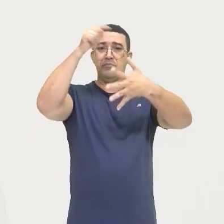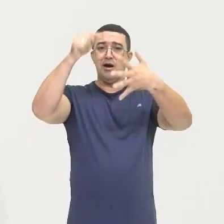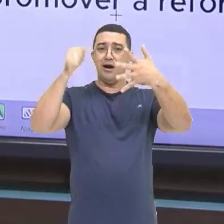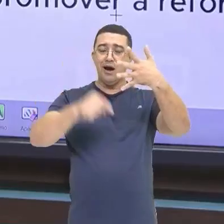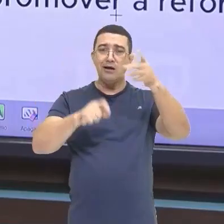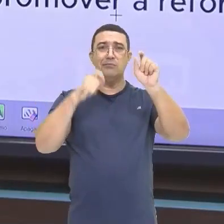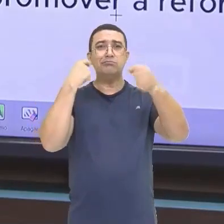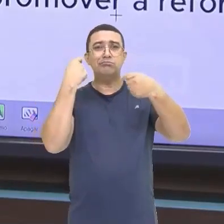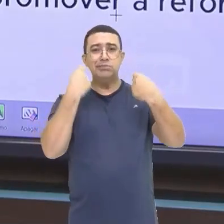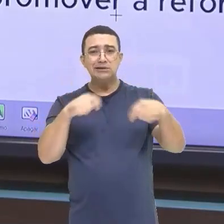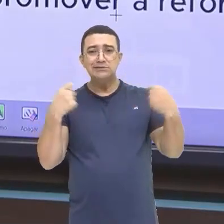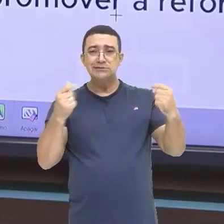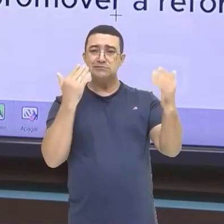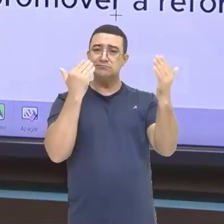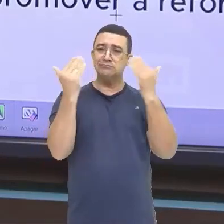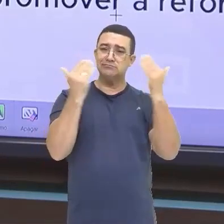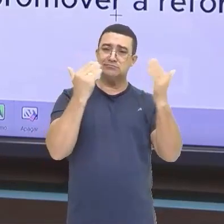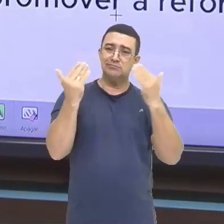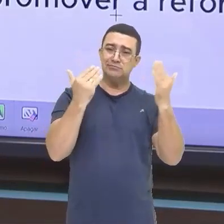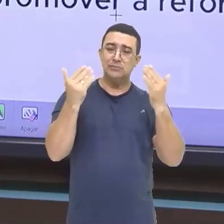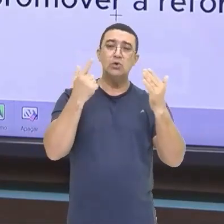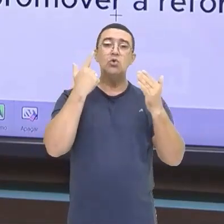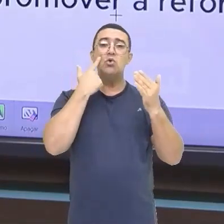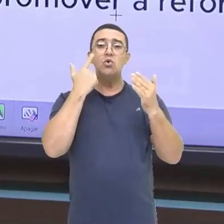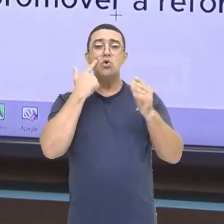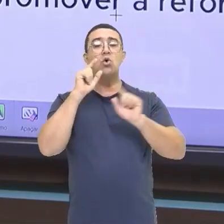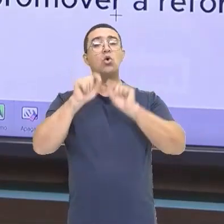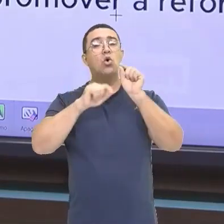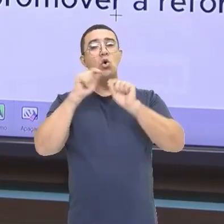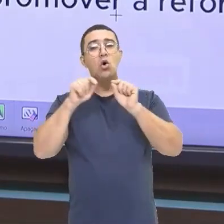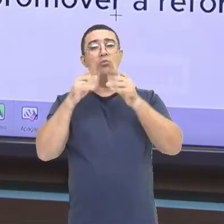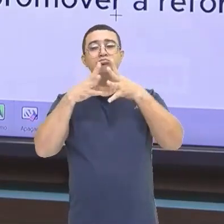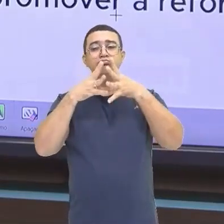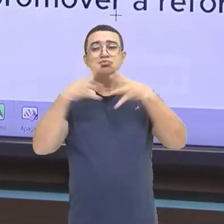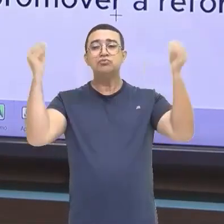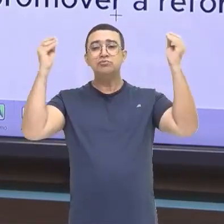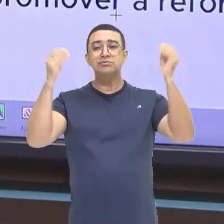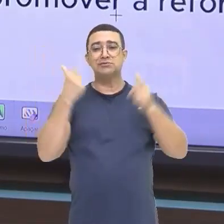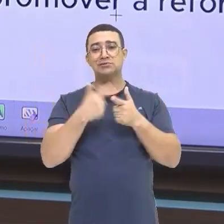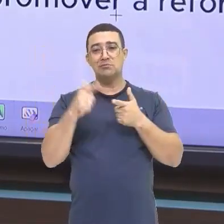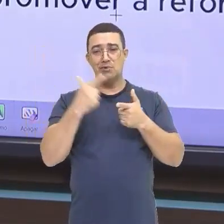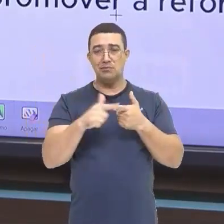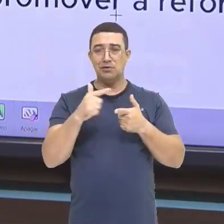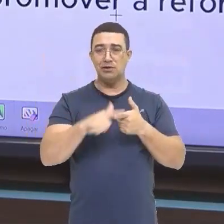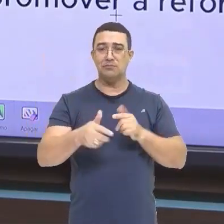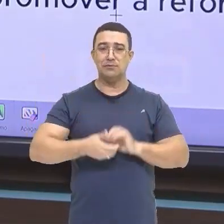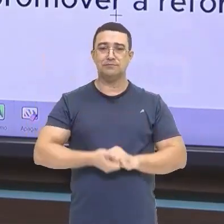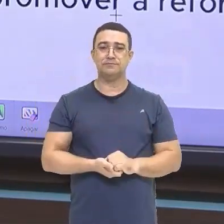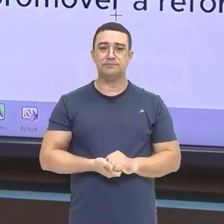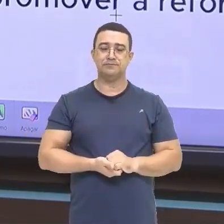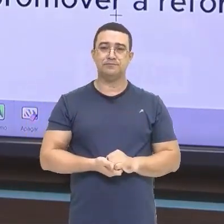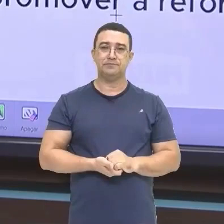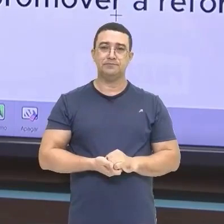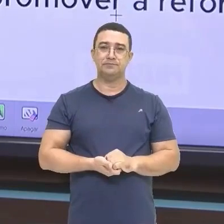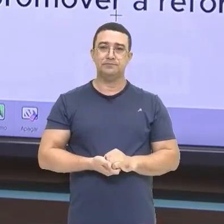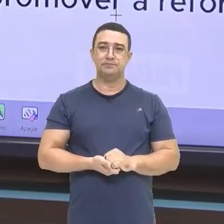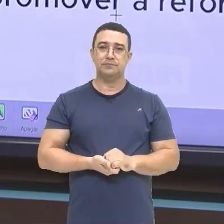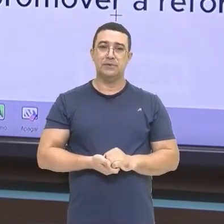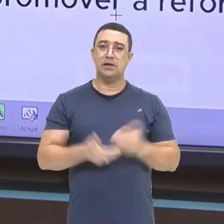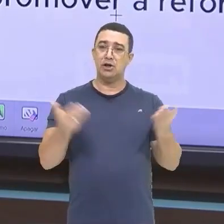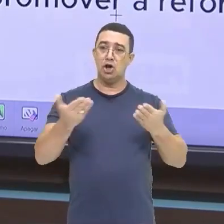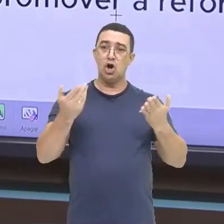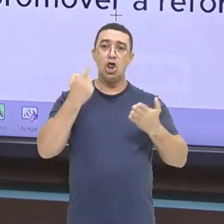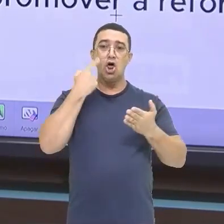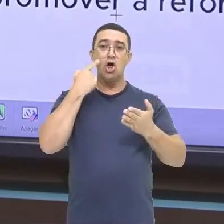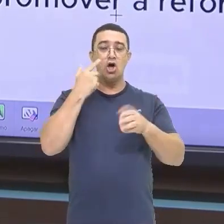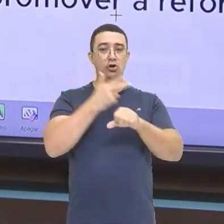analisadas Tentar também Ser resolvida Nessa questão Dessa concentração E agora